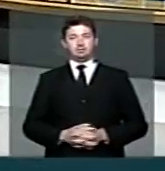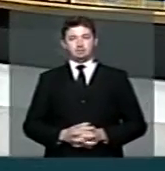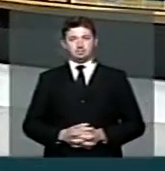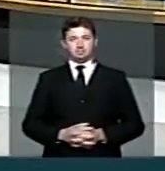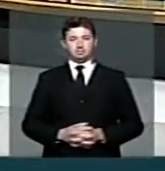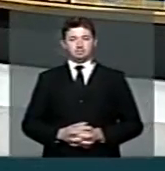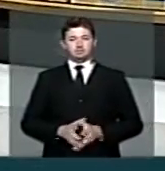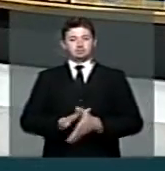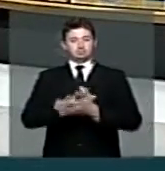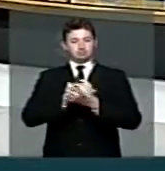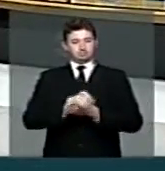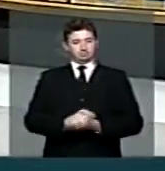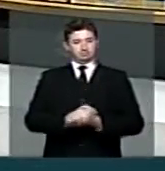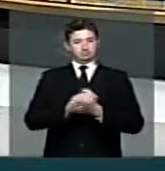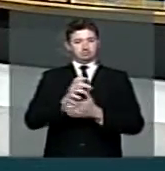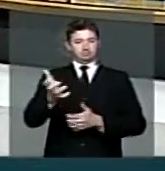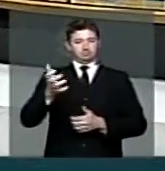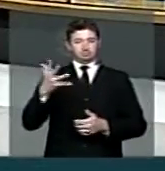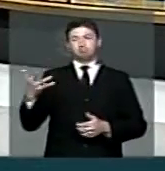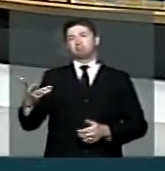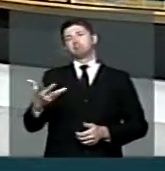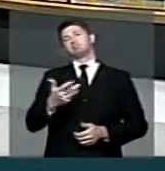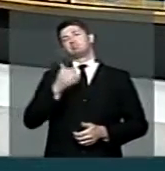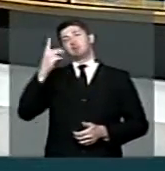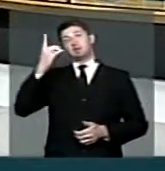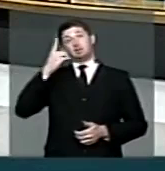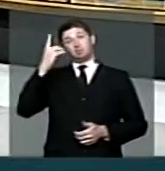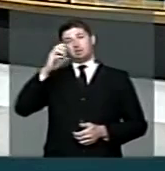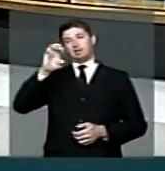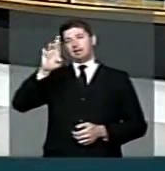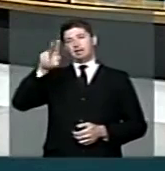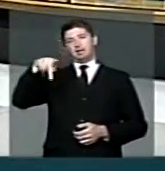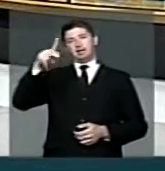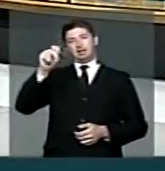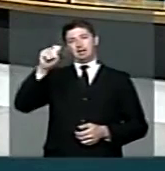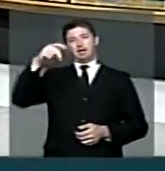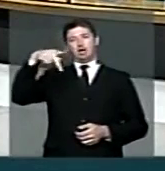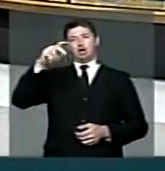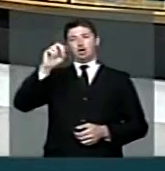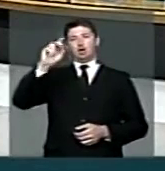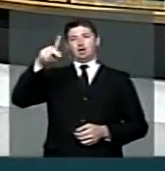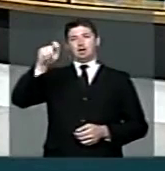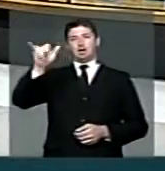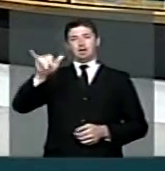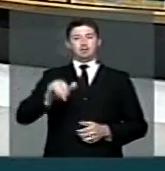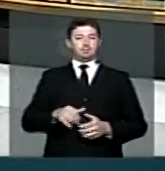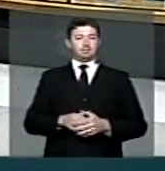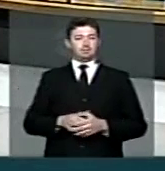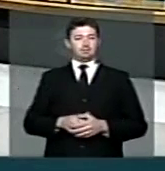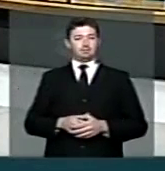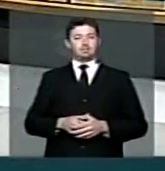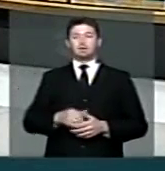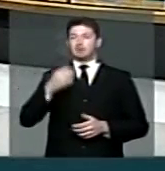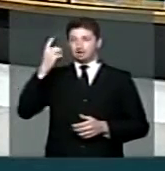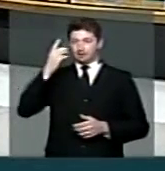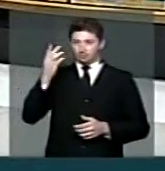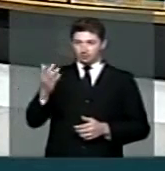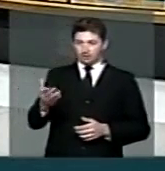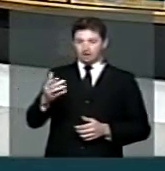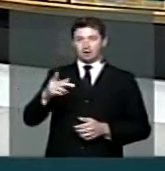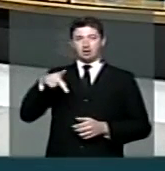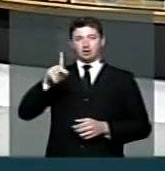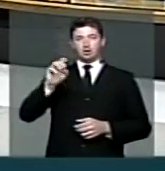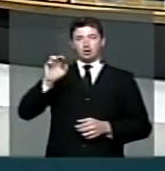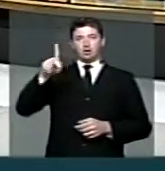Quero cumprimentar a ilustre deputada Érica Colcai pelo seu pronunciamento. Deputada Érica Colcai